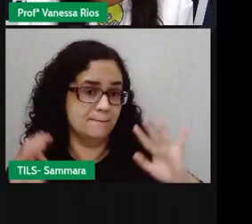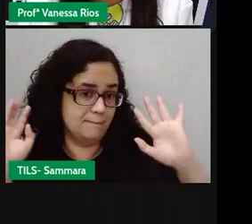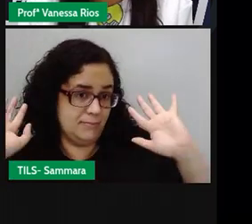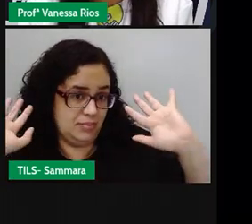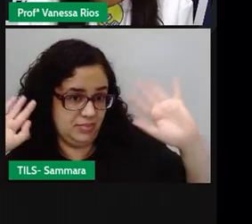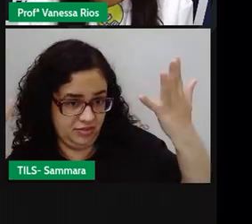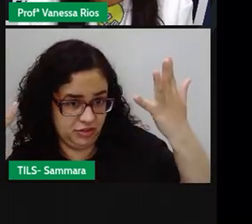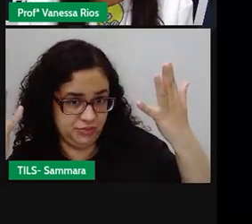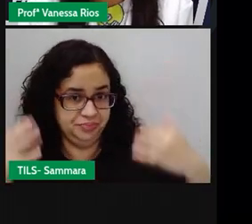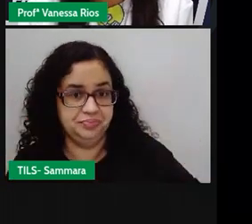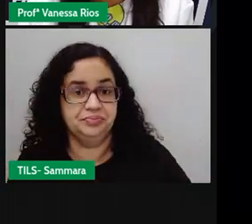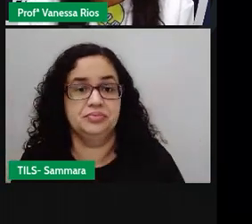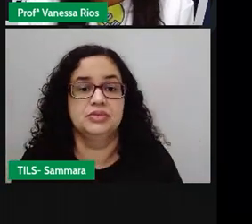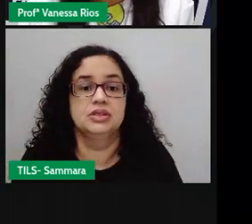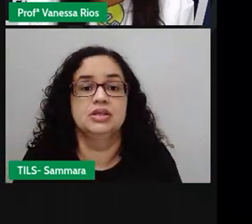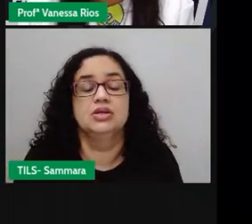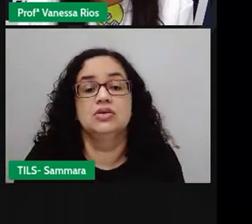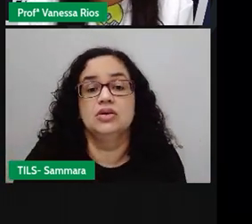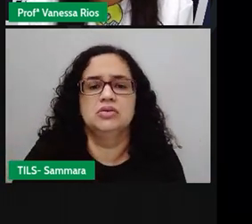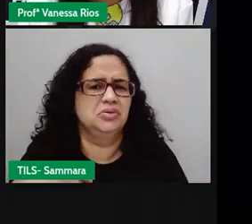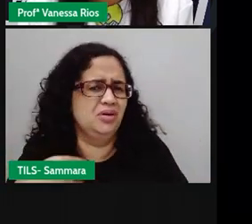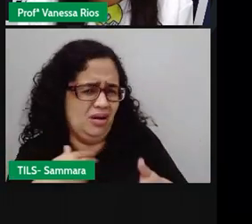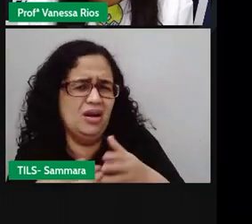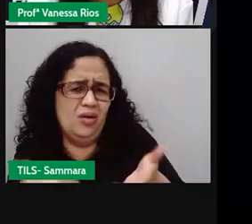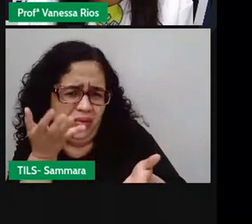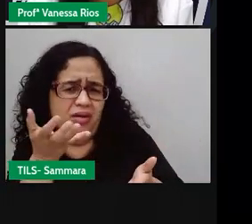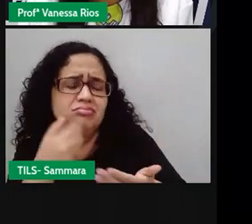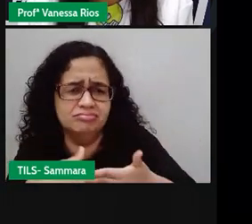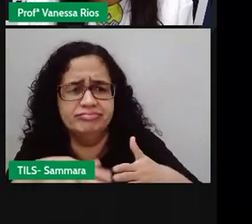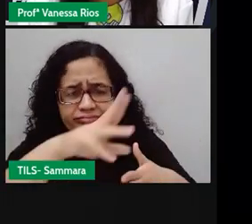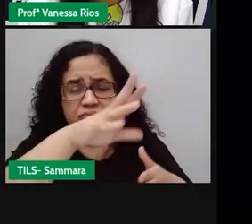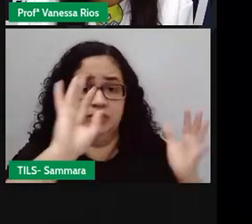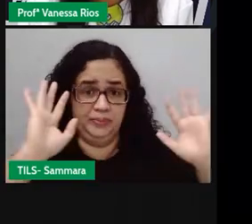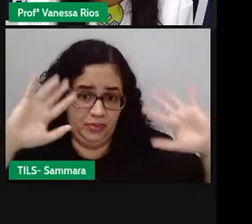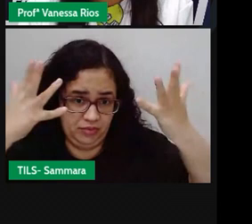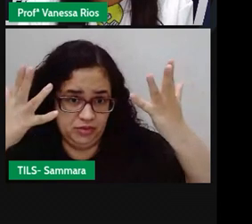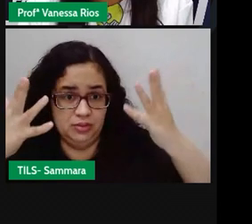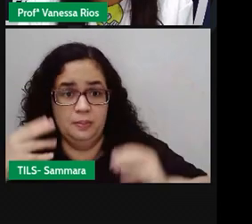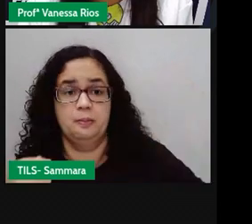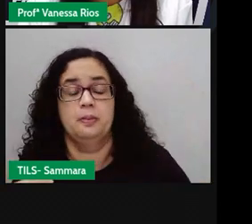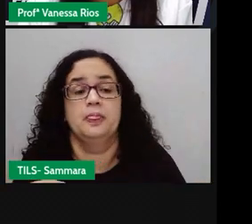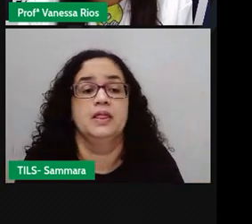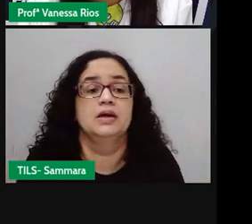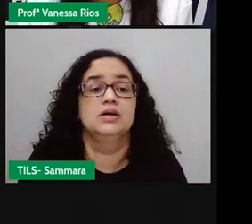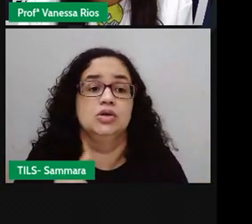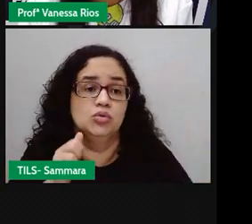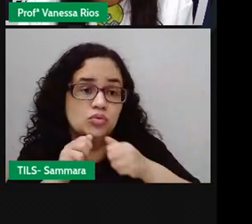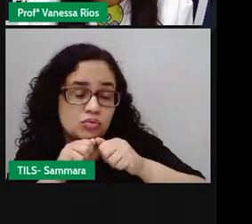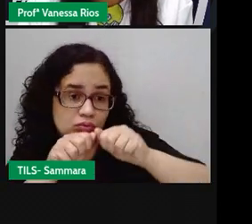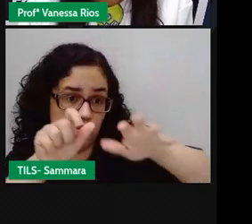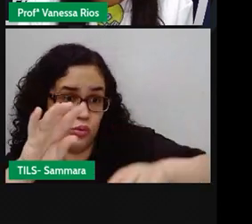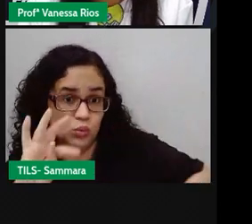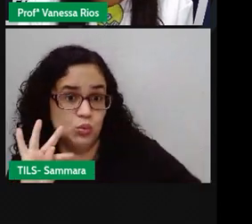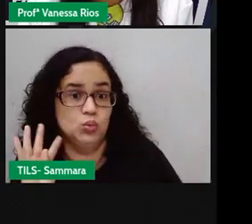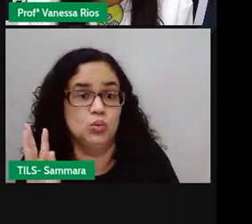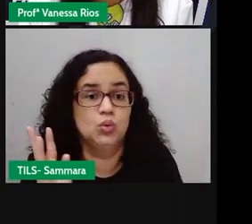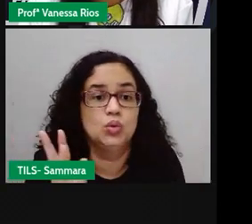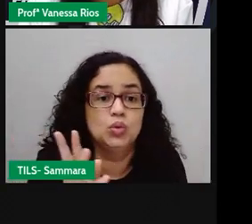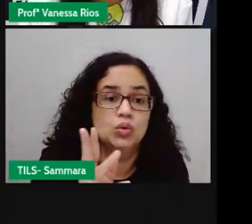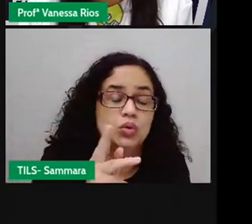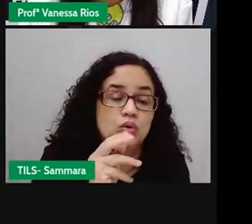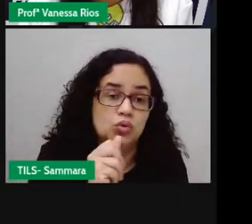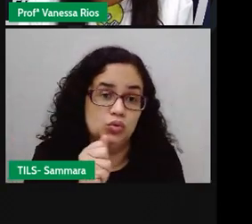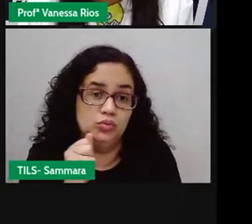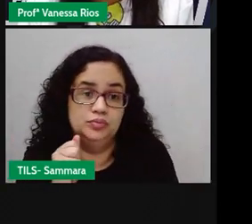de participar do evento. Resolveu que iria de qualquer jeito e saiu espalhando para todos que também foram a